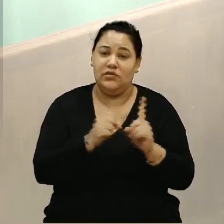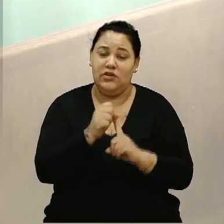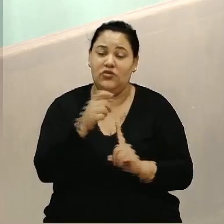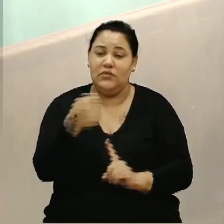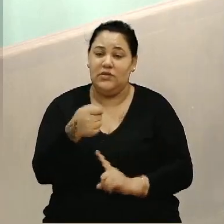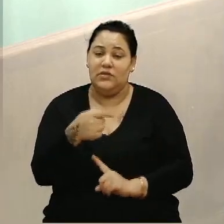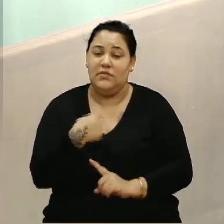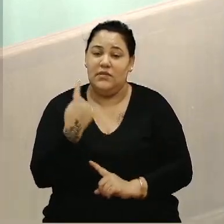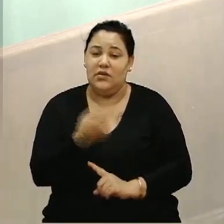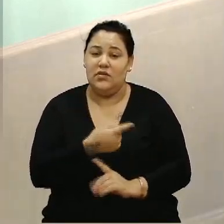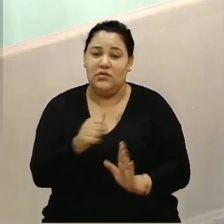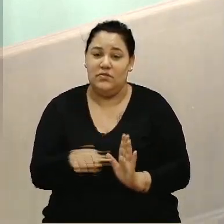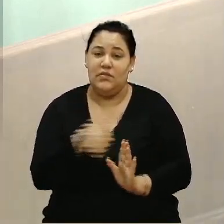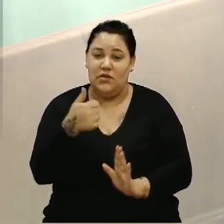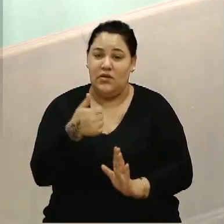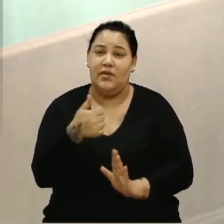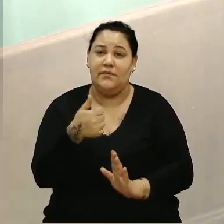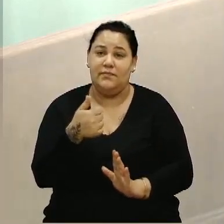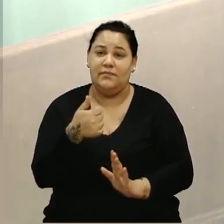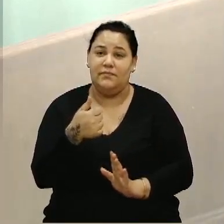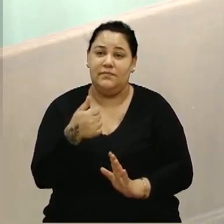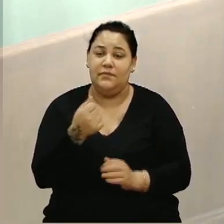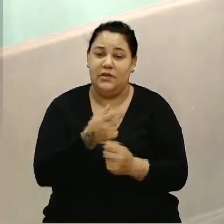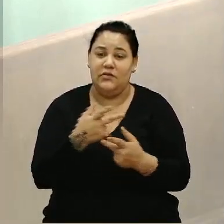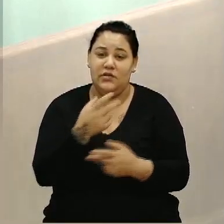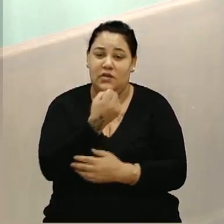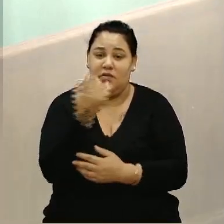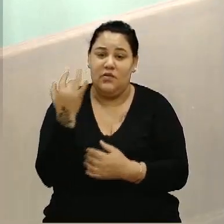nós melhorem a questão ambiental do nosso município. Obrigado.